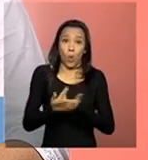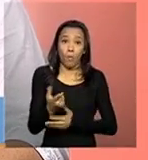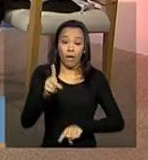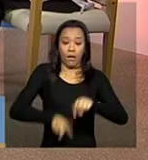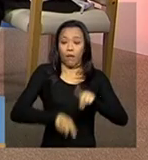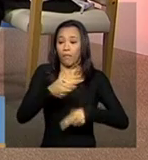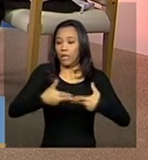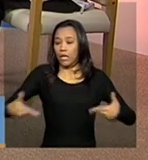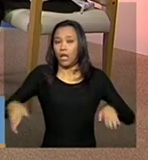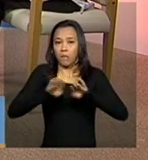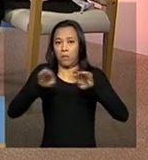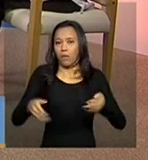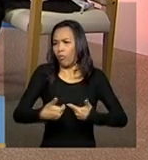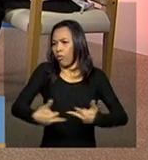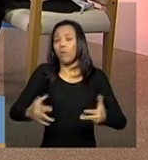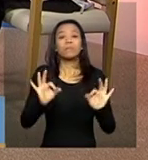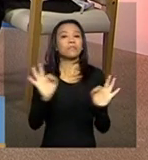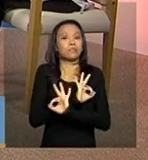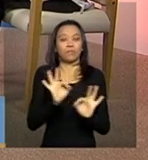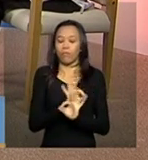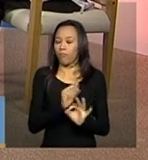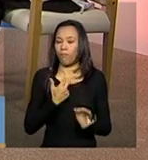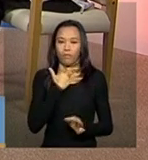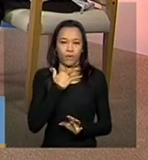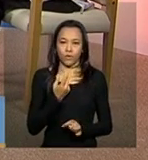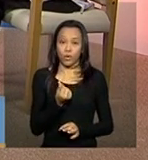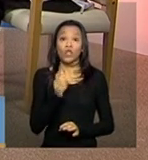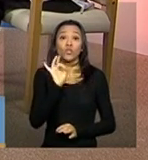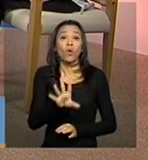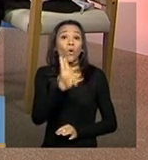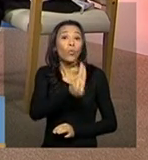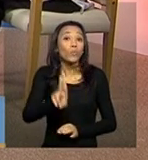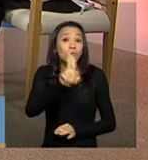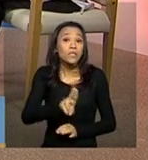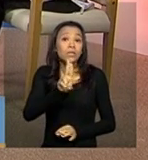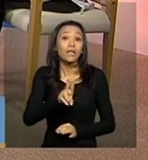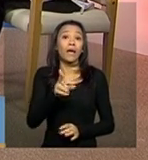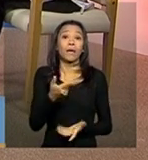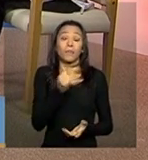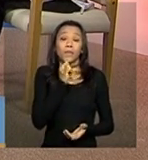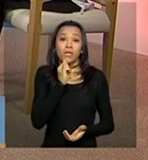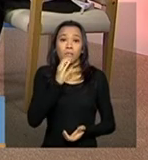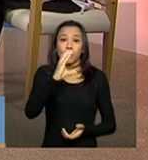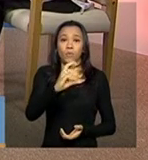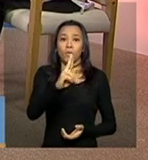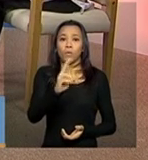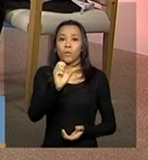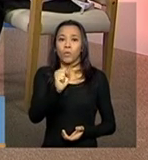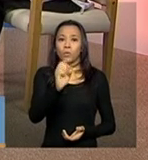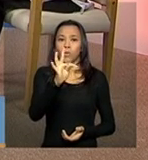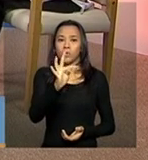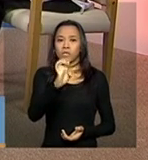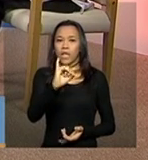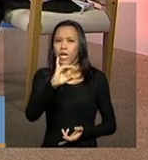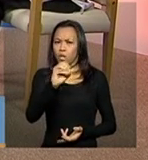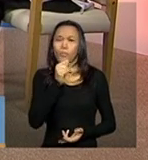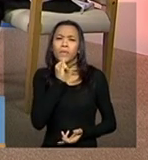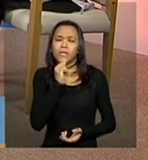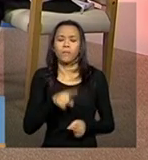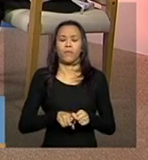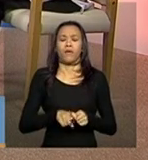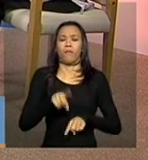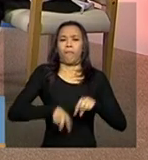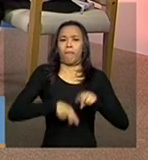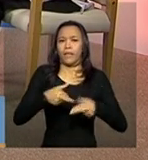Corretamente. Apenas utilizado para modalidade de custeio. O que seria custeio? Um exemplo, aquisição de material